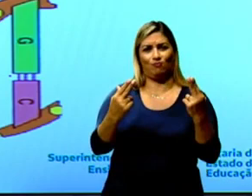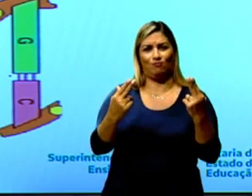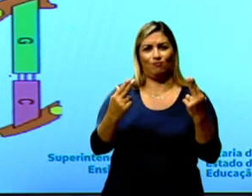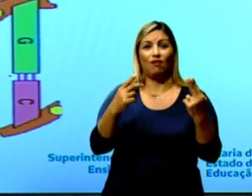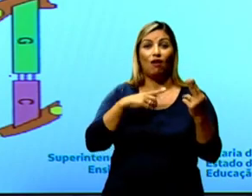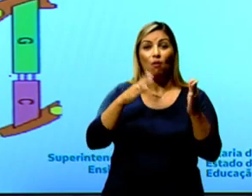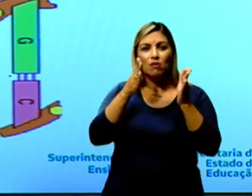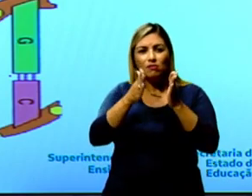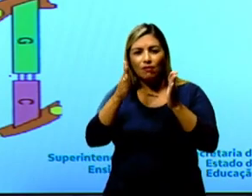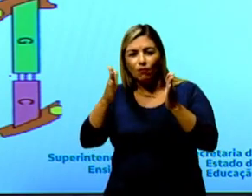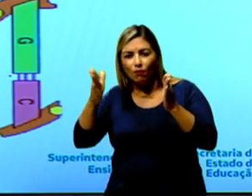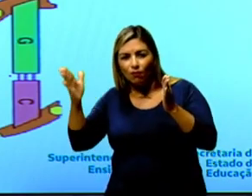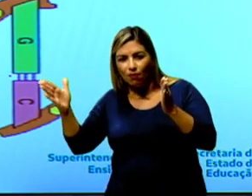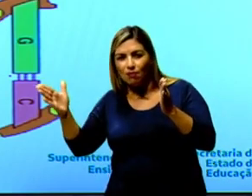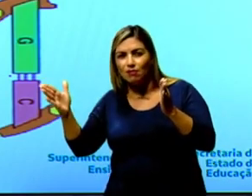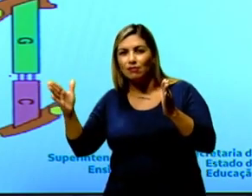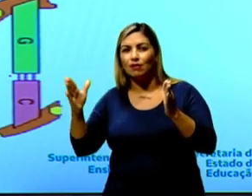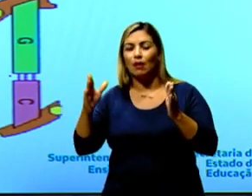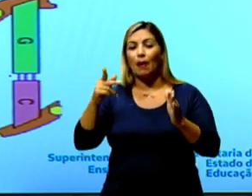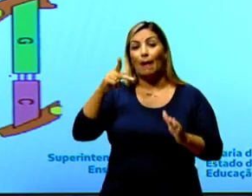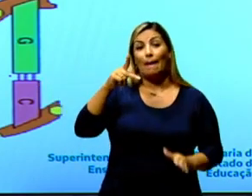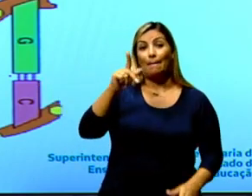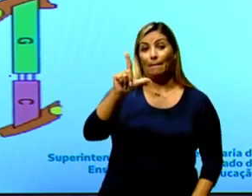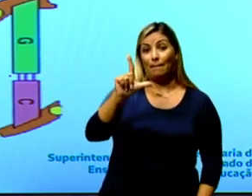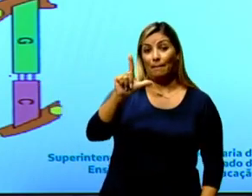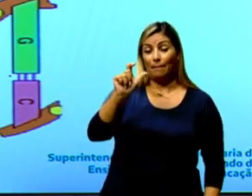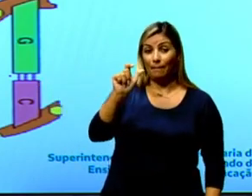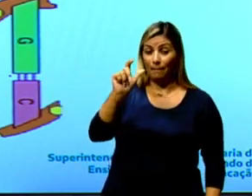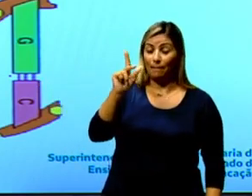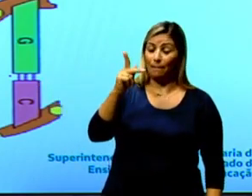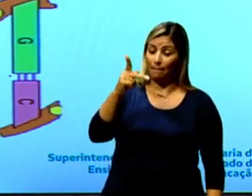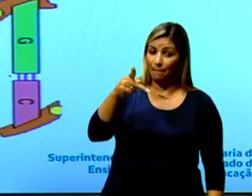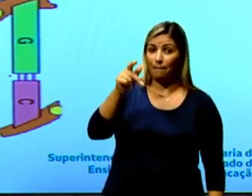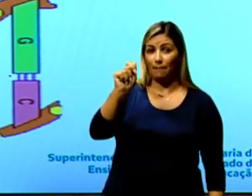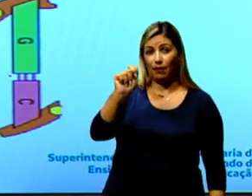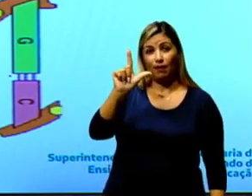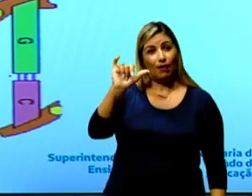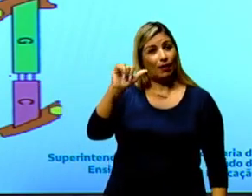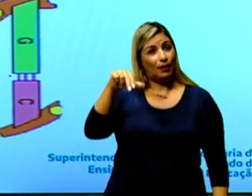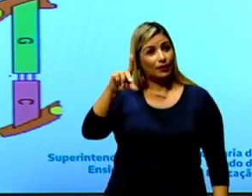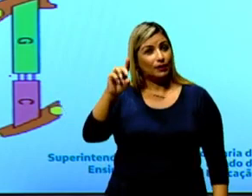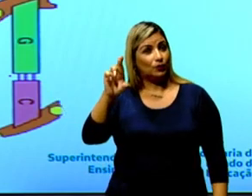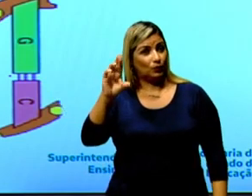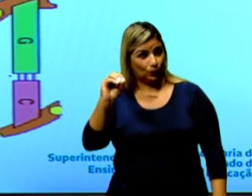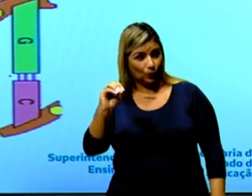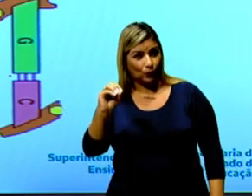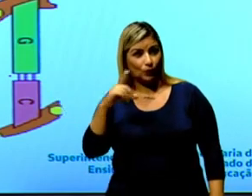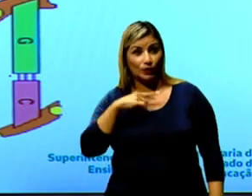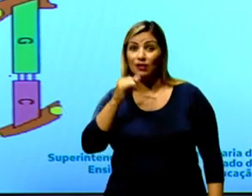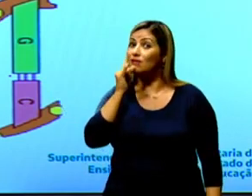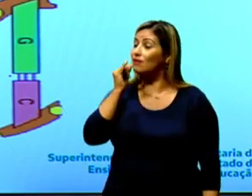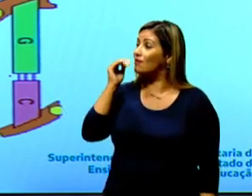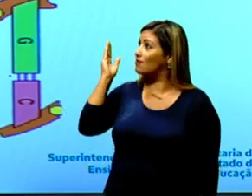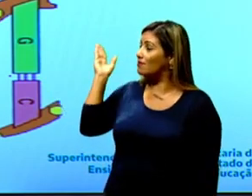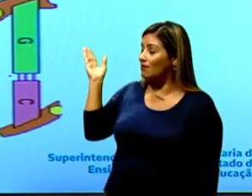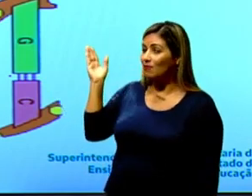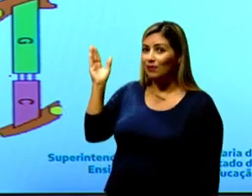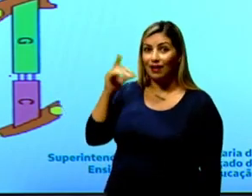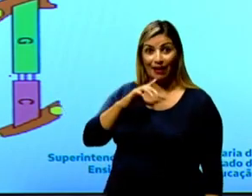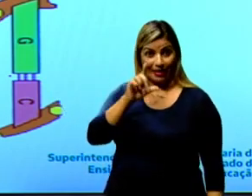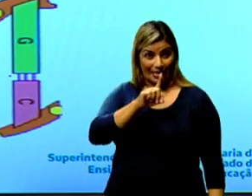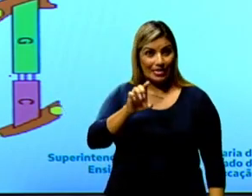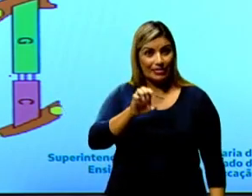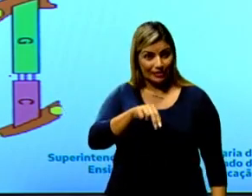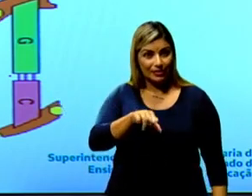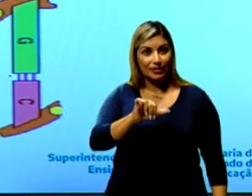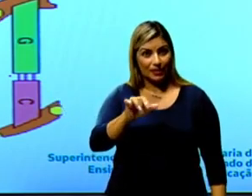essa é uma sequência de palíndromo. Então, nesse exemplo, a enzima de restrição realizará o